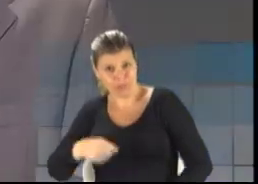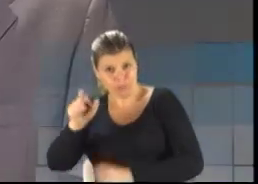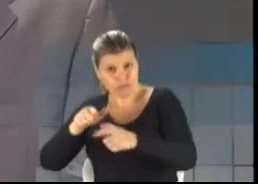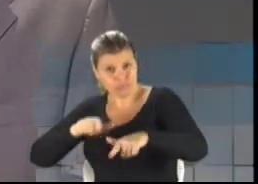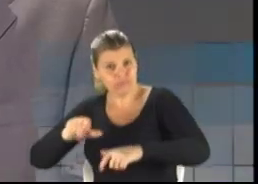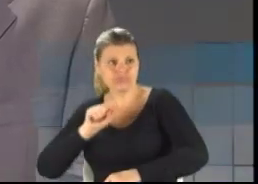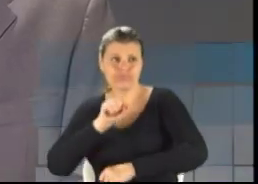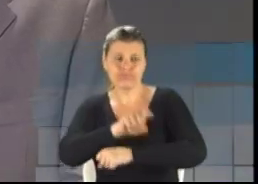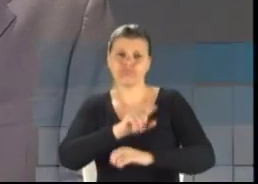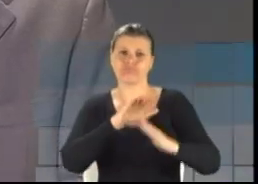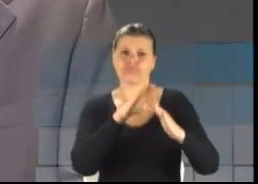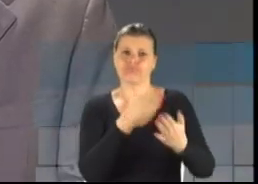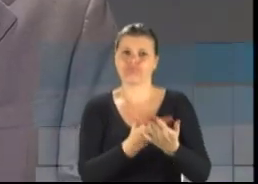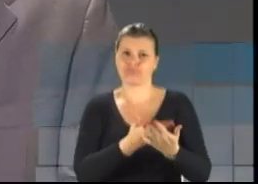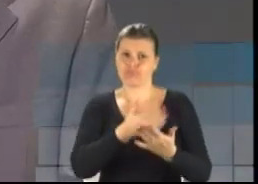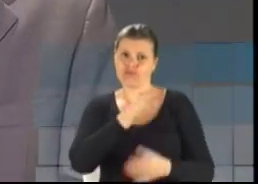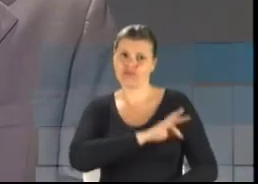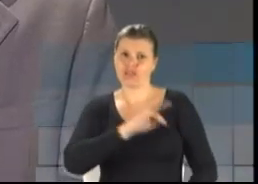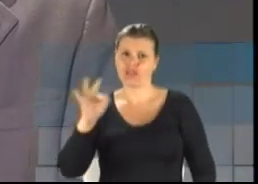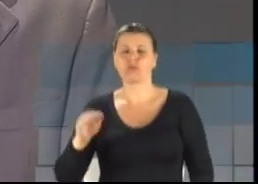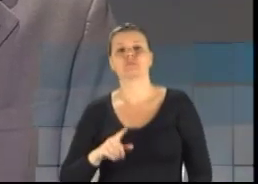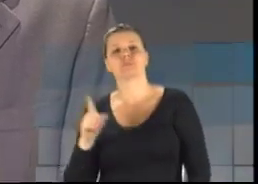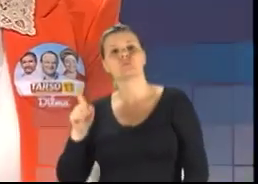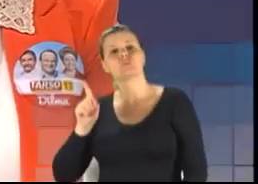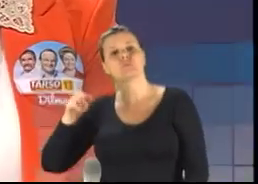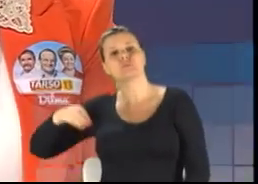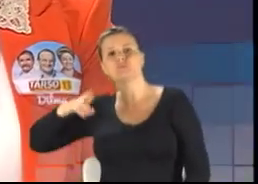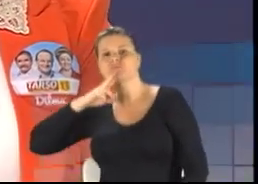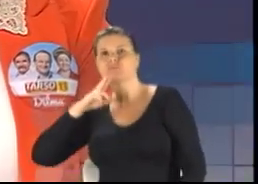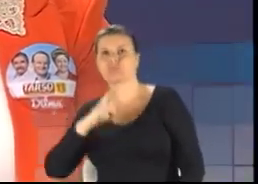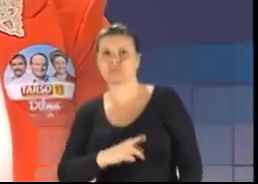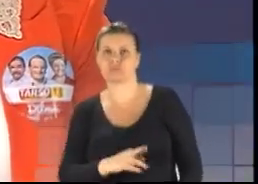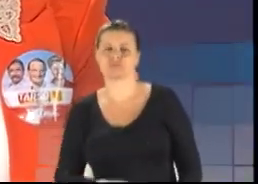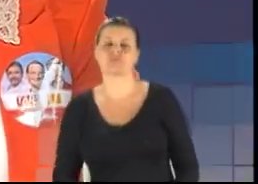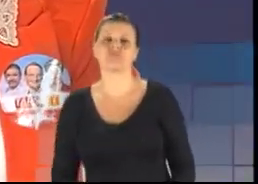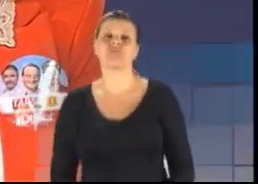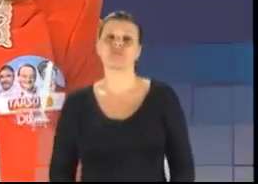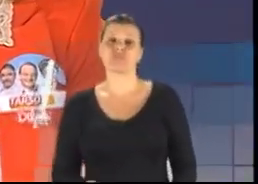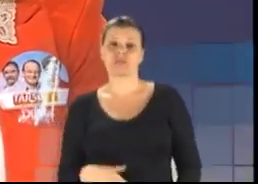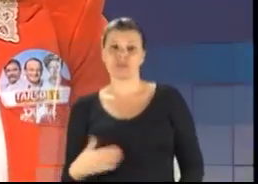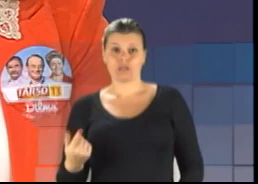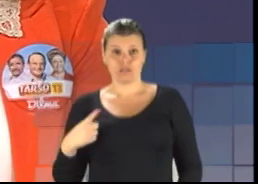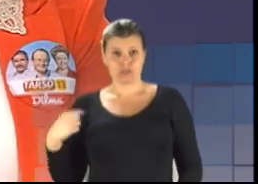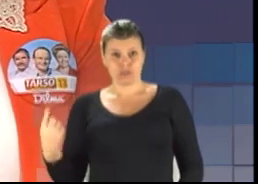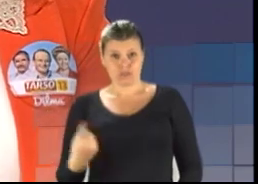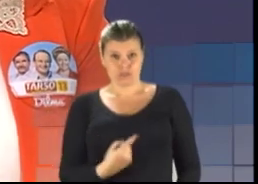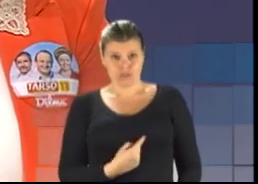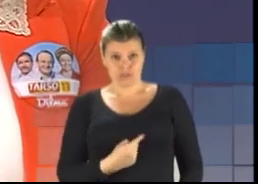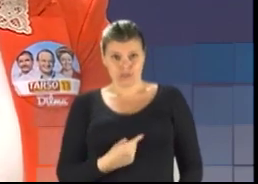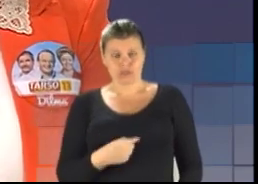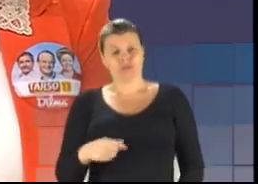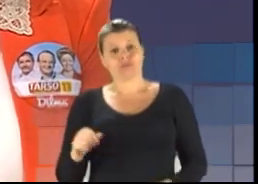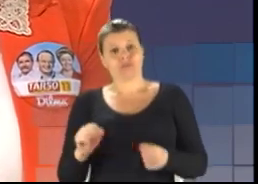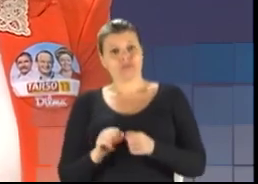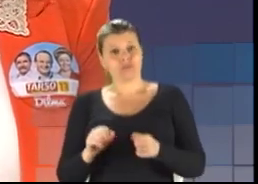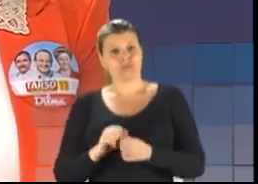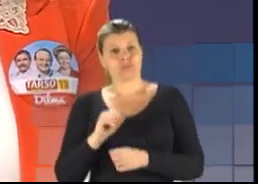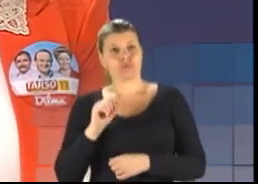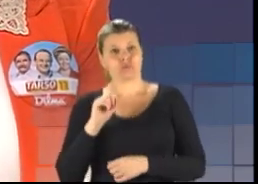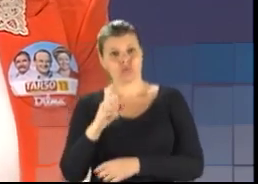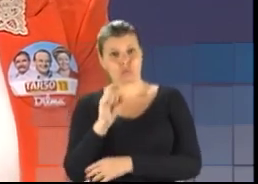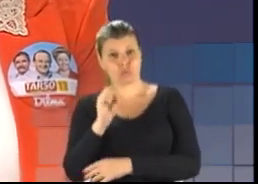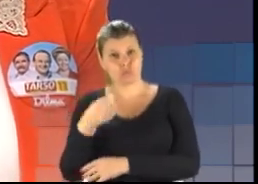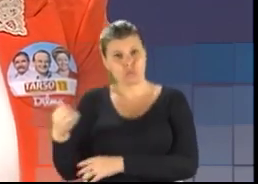Candidata Abigail Pereira tem um minuto para a réplica. Nós, além das 18 novas universidades